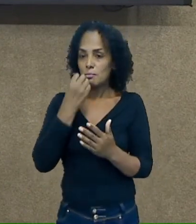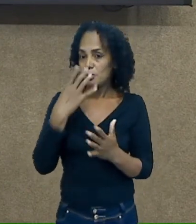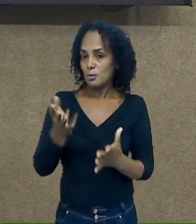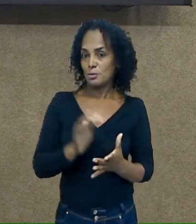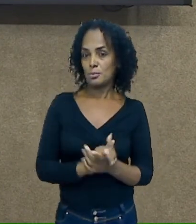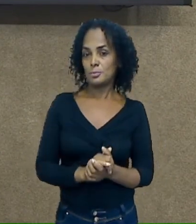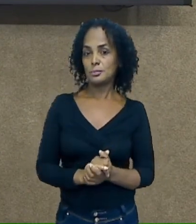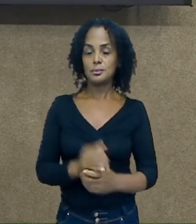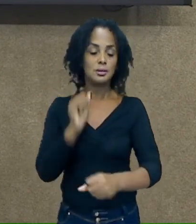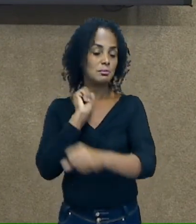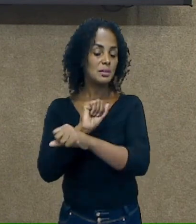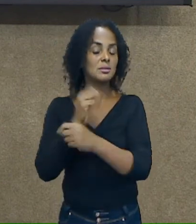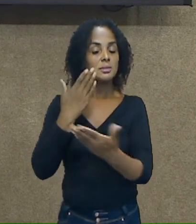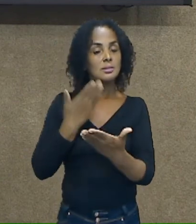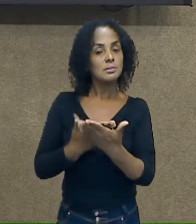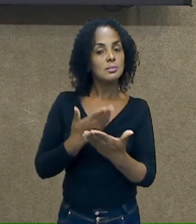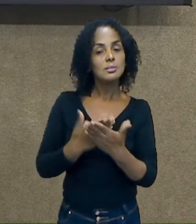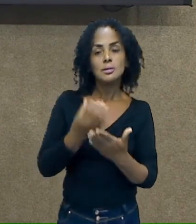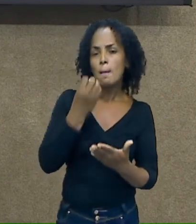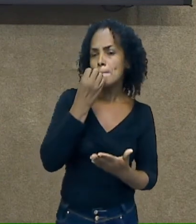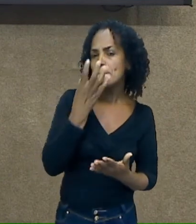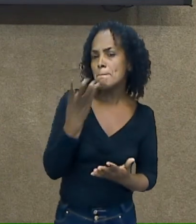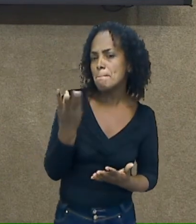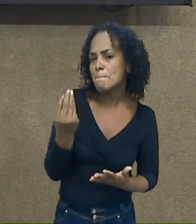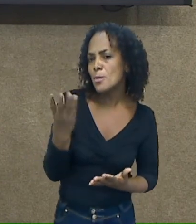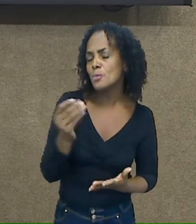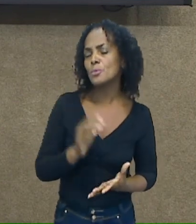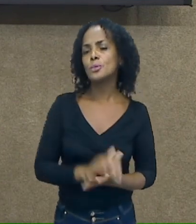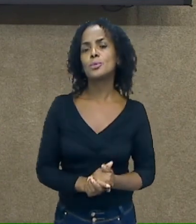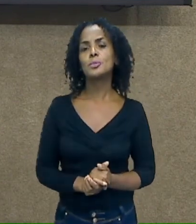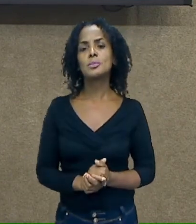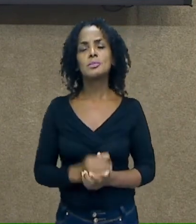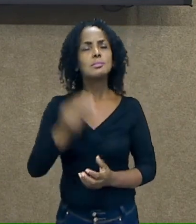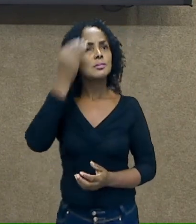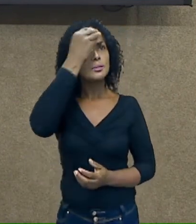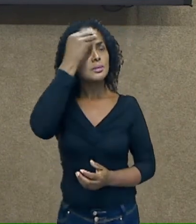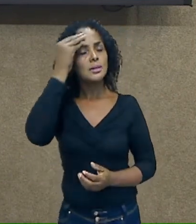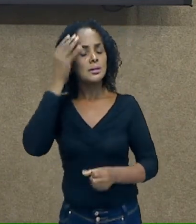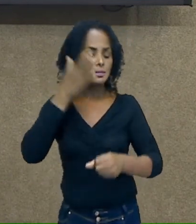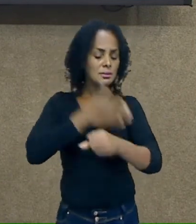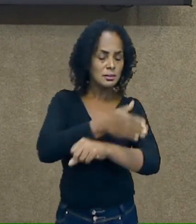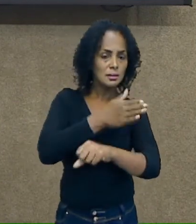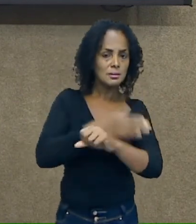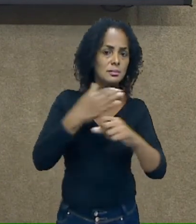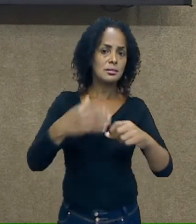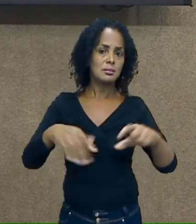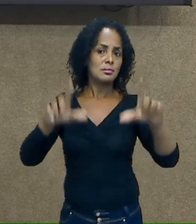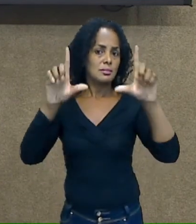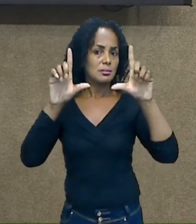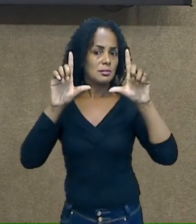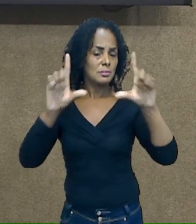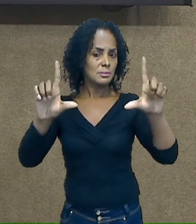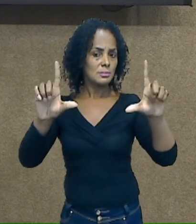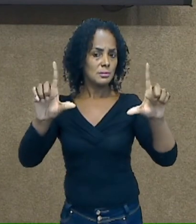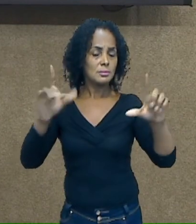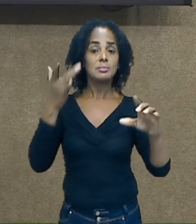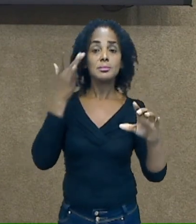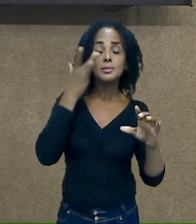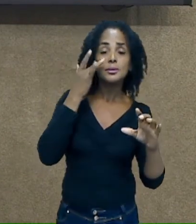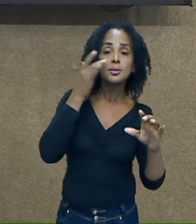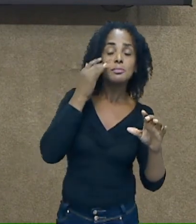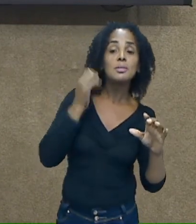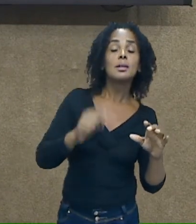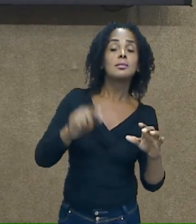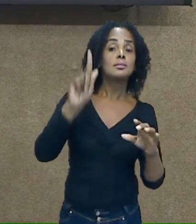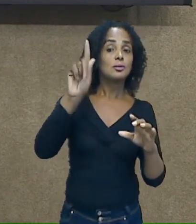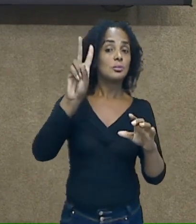bastante. Não se esqueçam de acessar a plataforma SMEDGV. Vai aparecer aqui, ó, uma imagem que se você apontar a câmera do